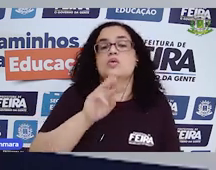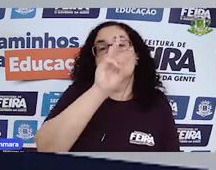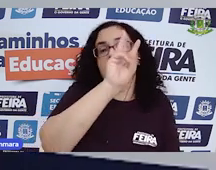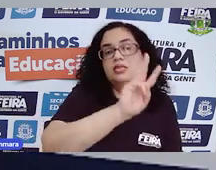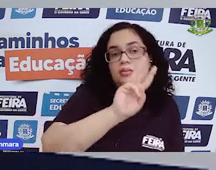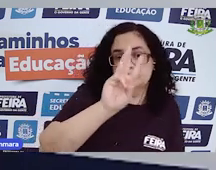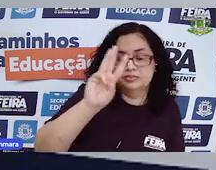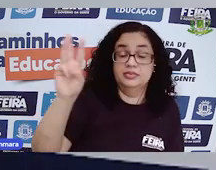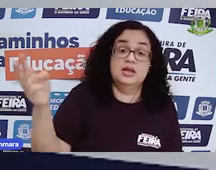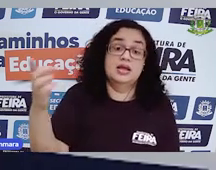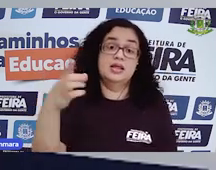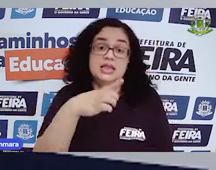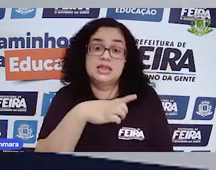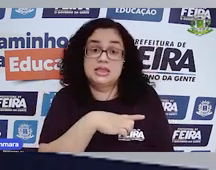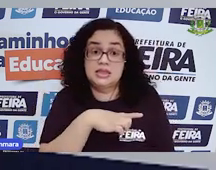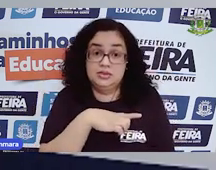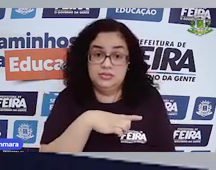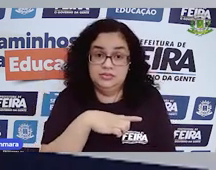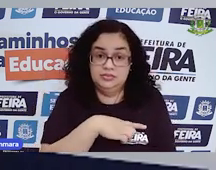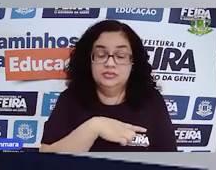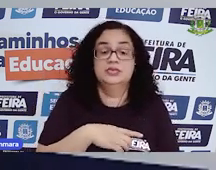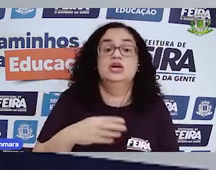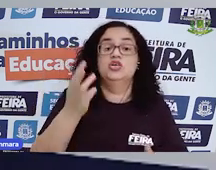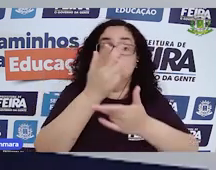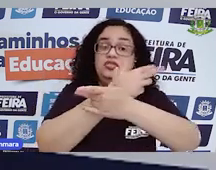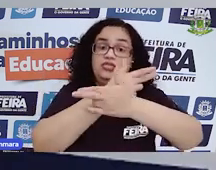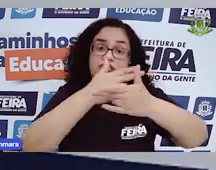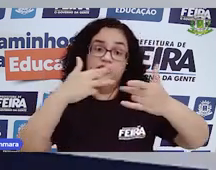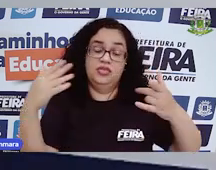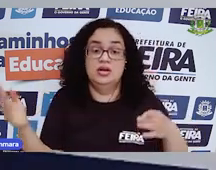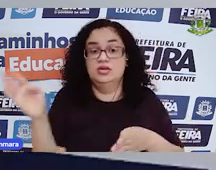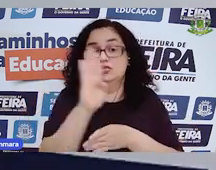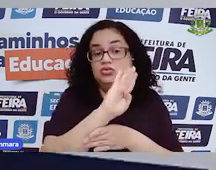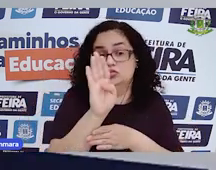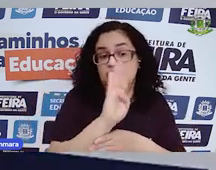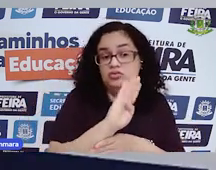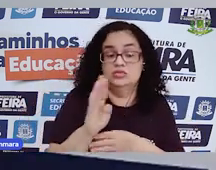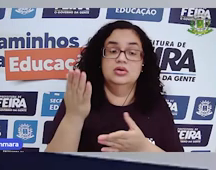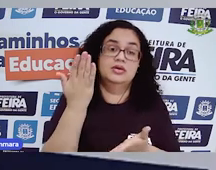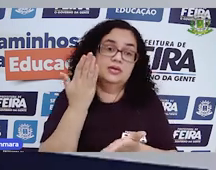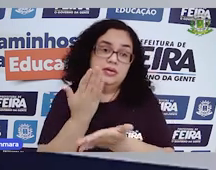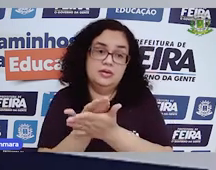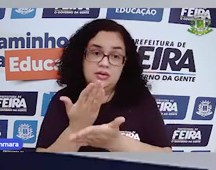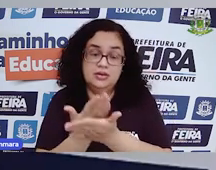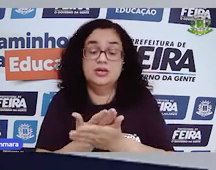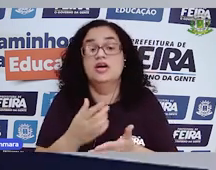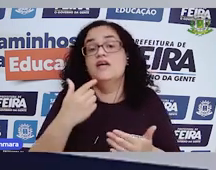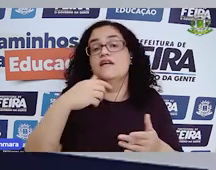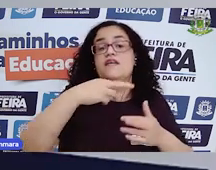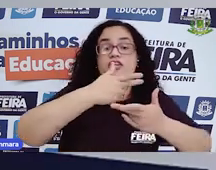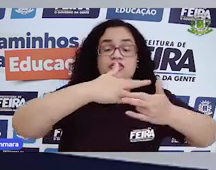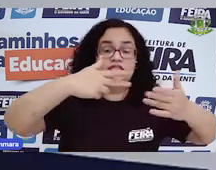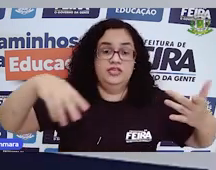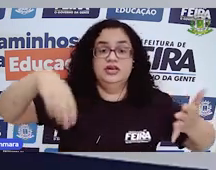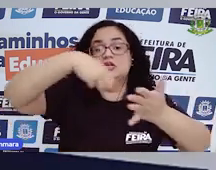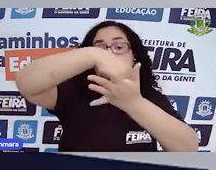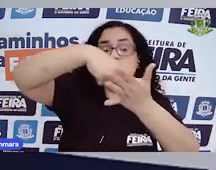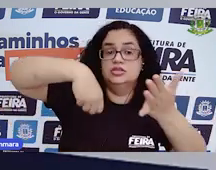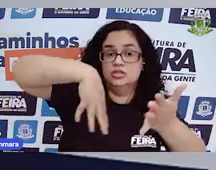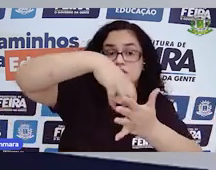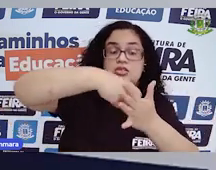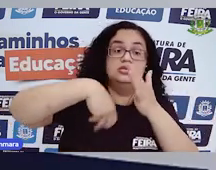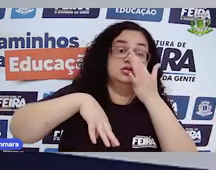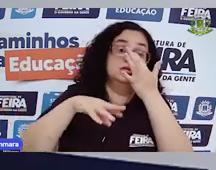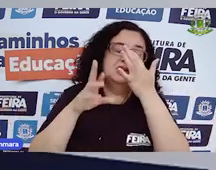onde você tem várias videoaulas, vários exercícios para você fazer